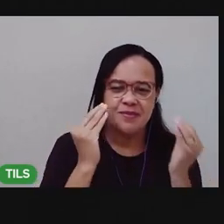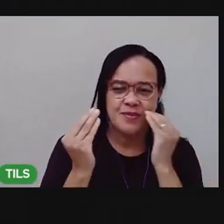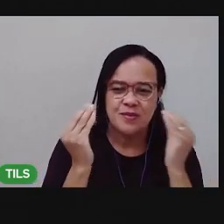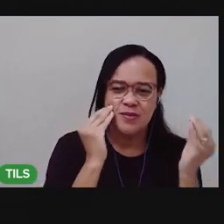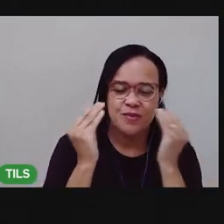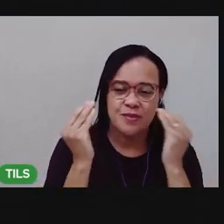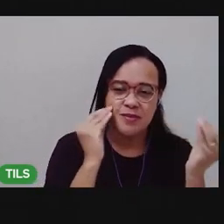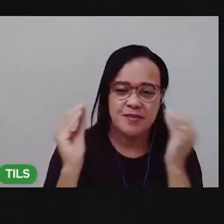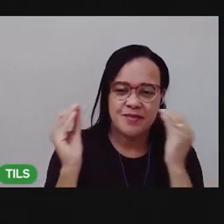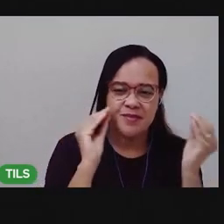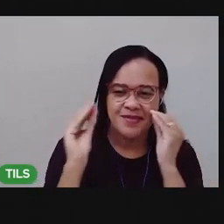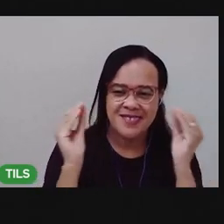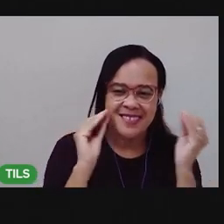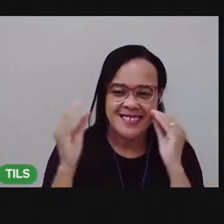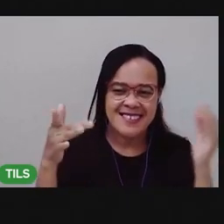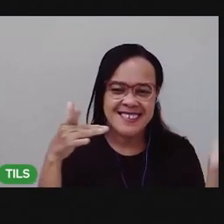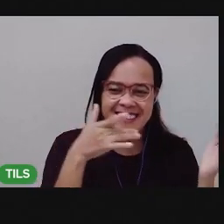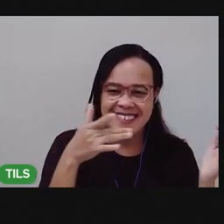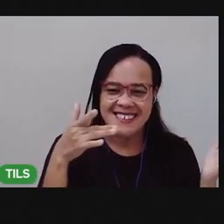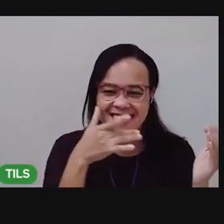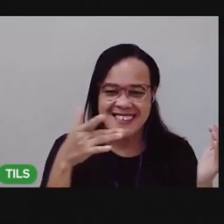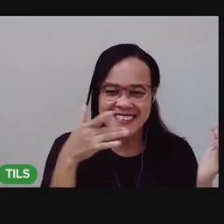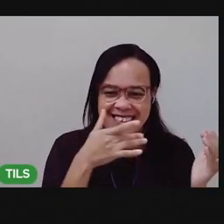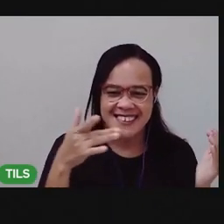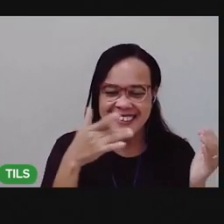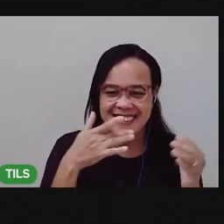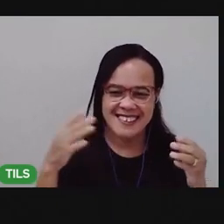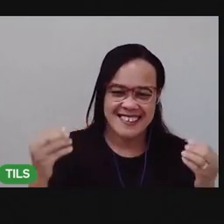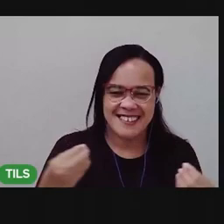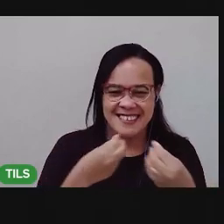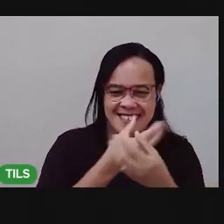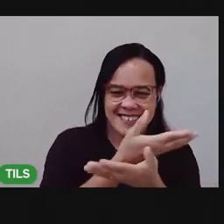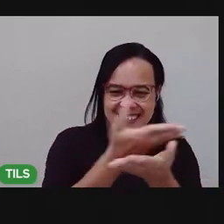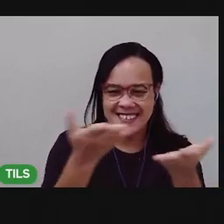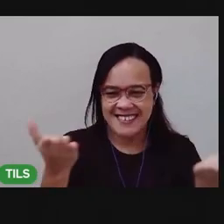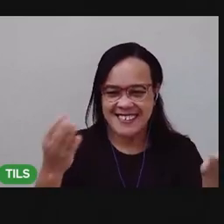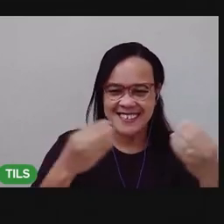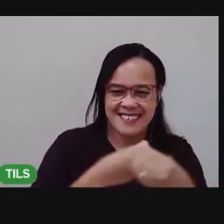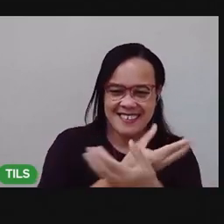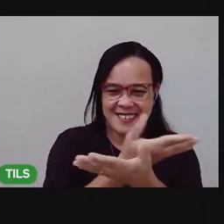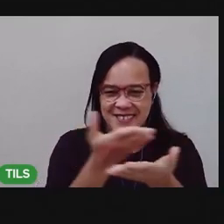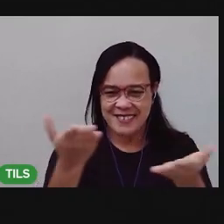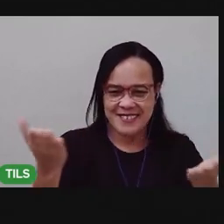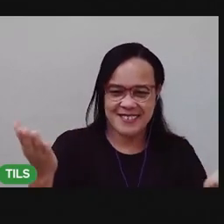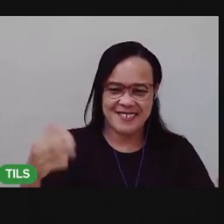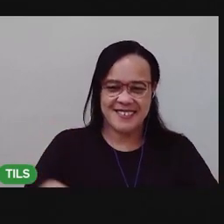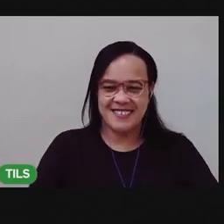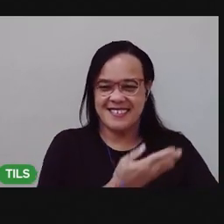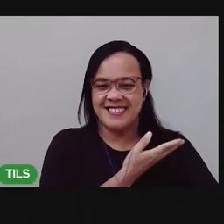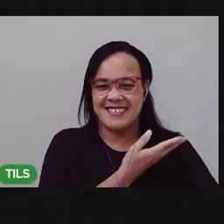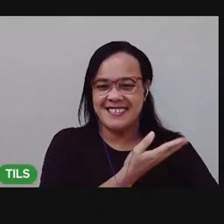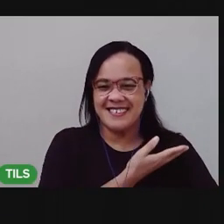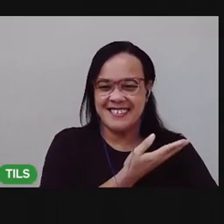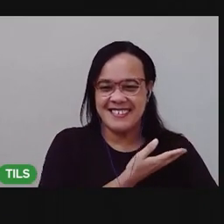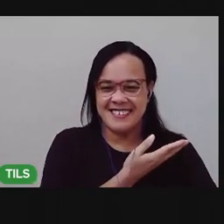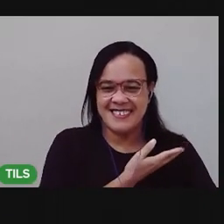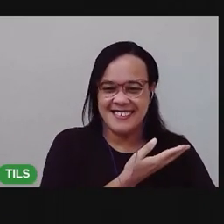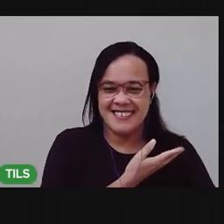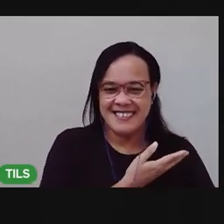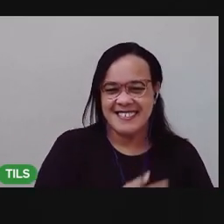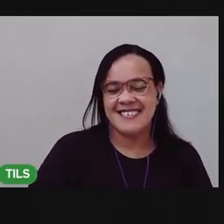Manda um beijinho bem gostosinho. Para você, para você, meu amiguinho!